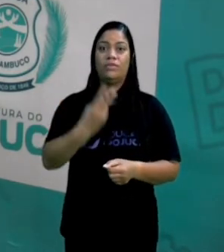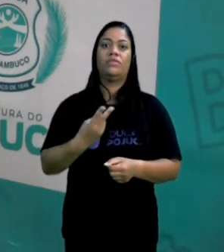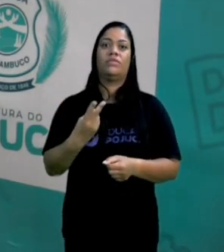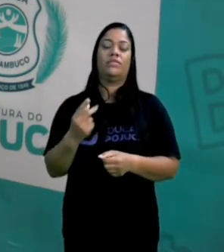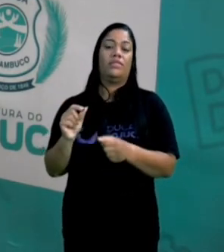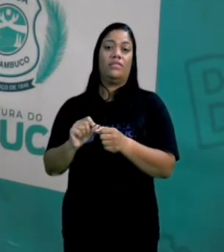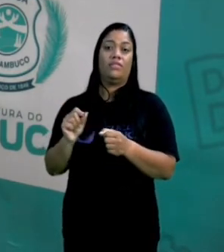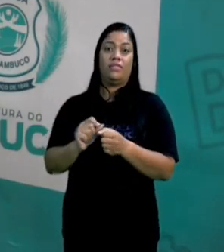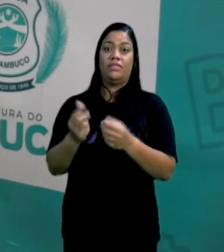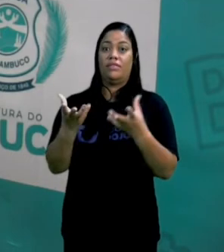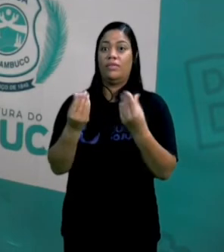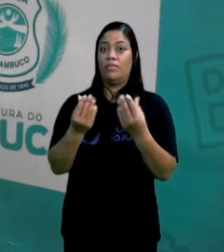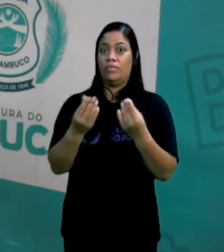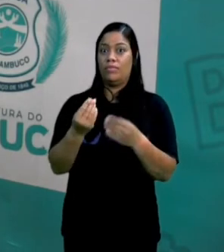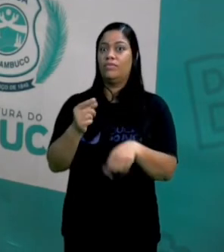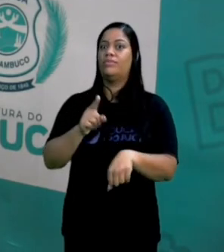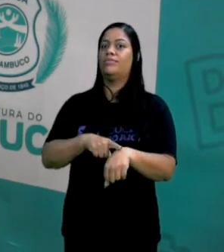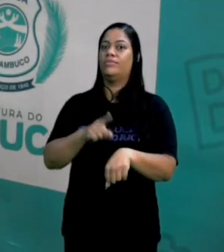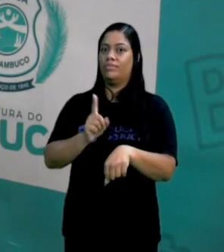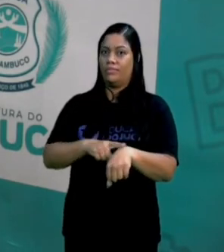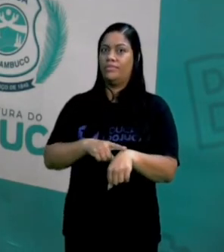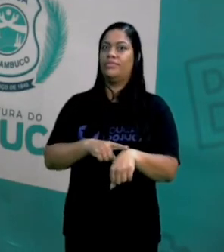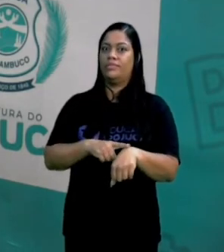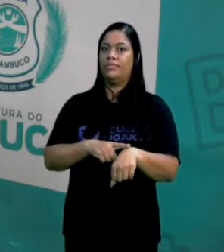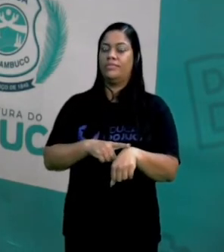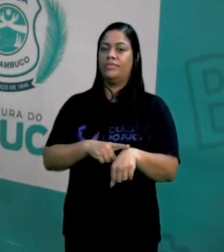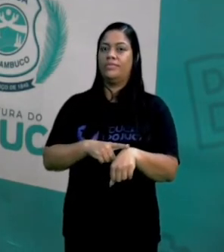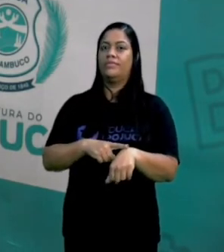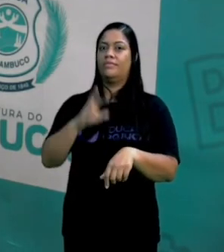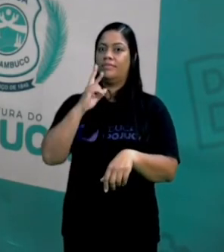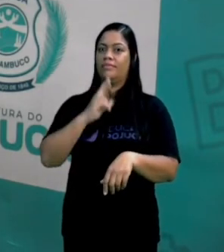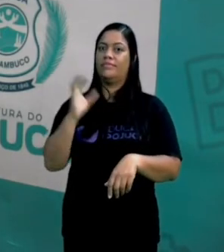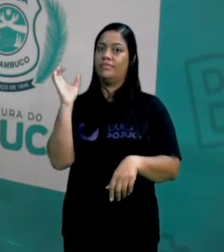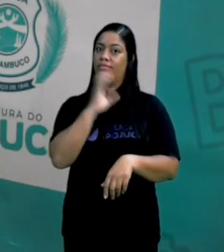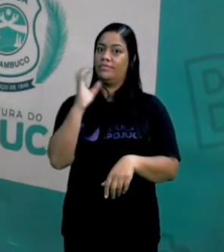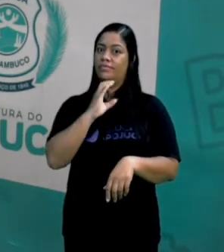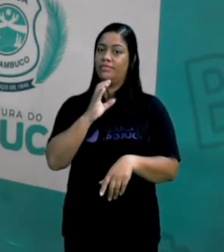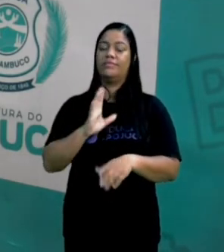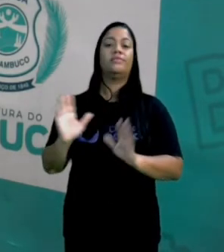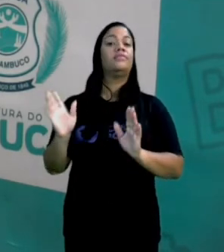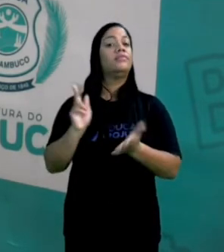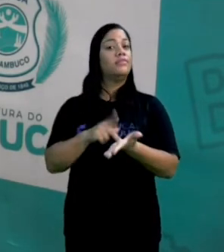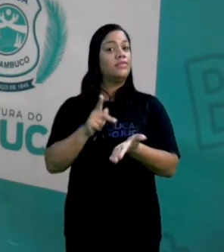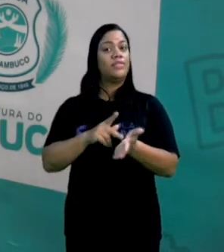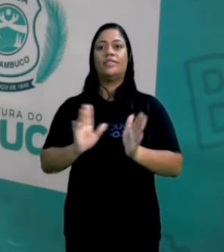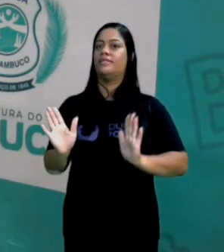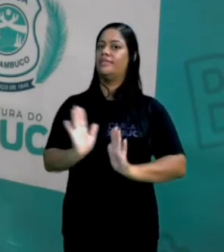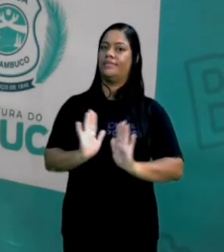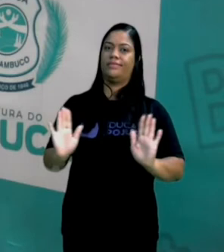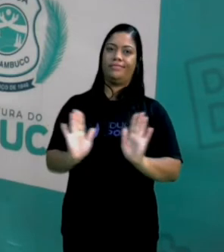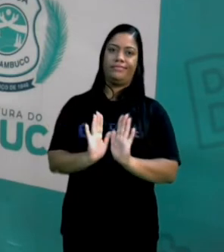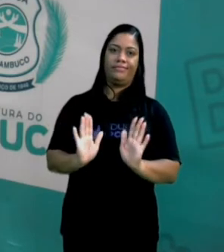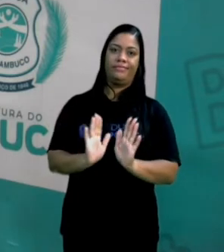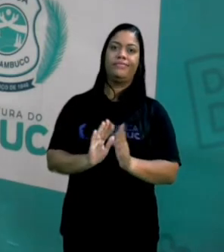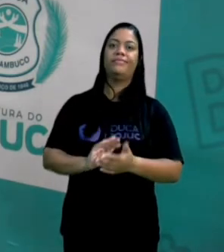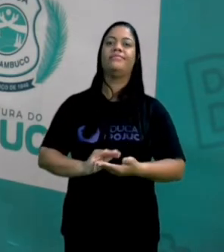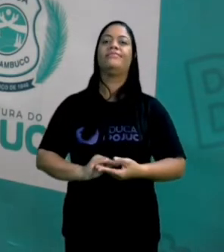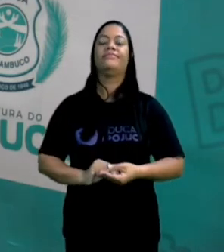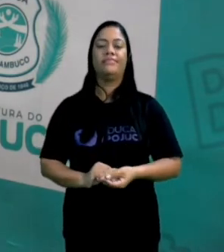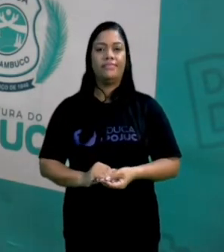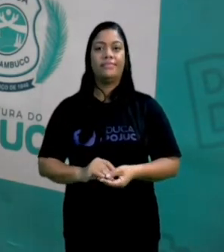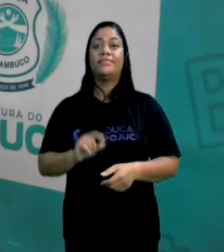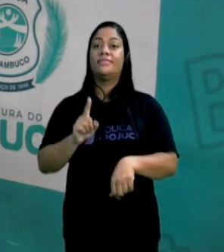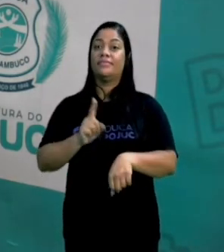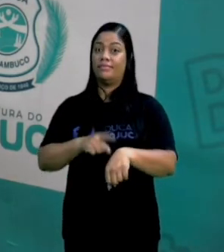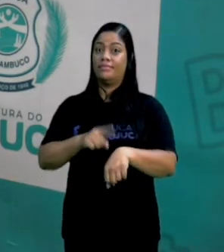fazer por mais tempo vai trazer um resultado mais rápido e não é isso que ocorre, tá certo? Fazer